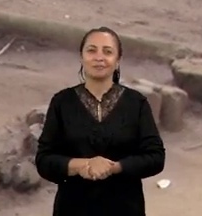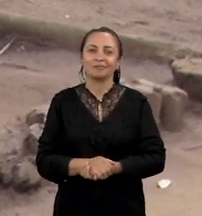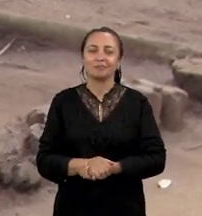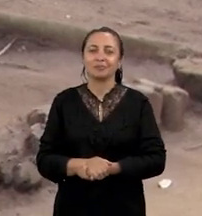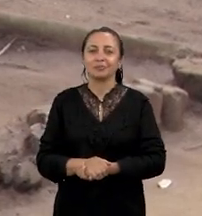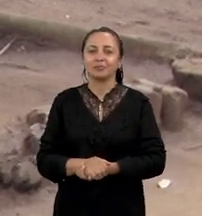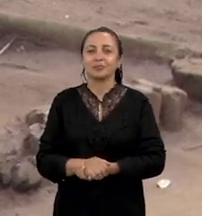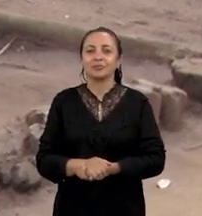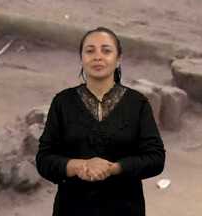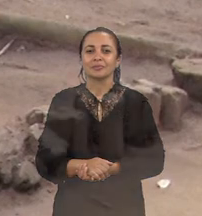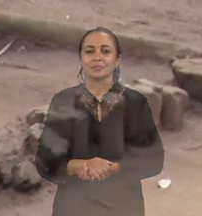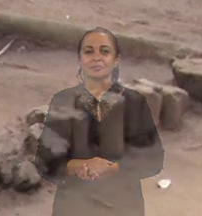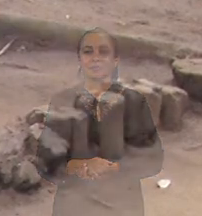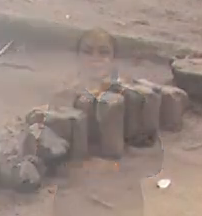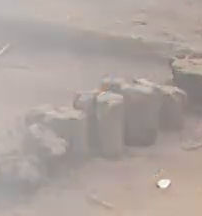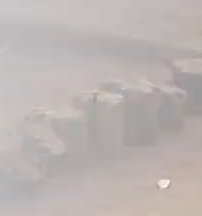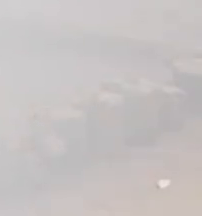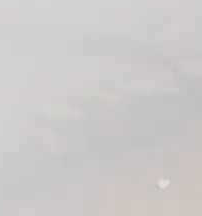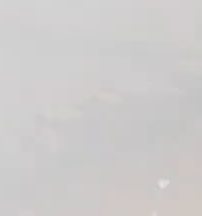e até lá!